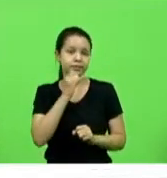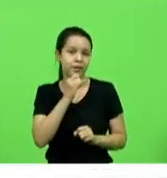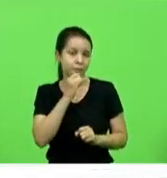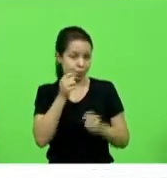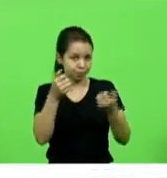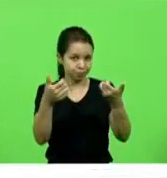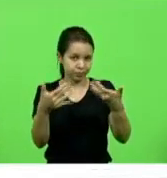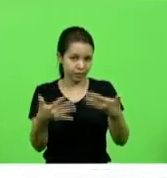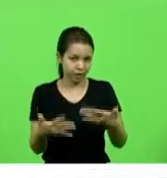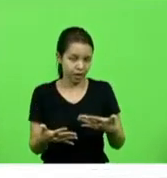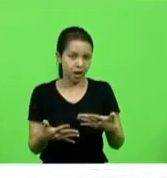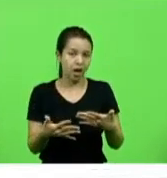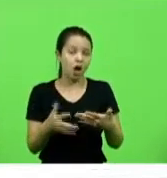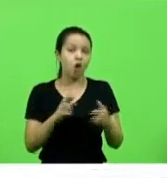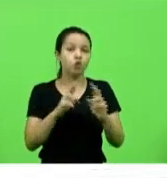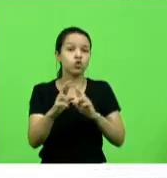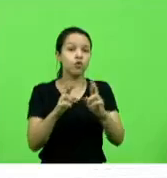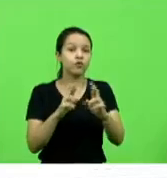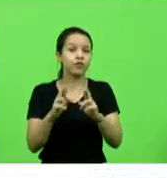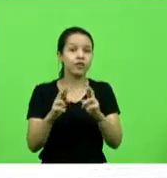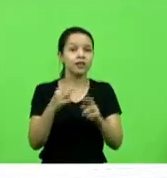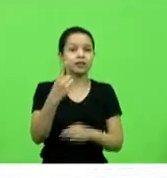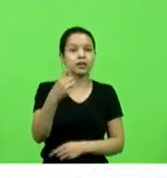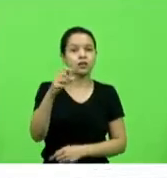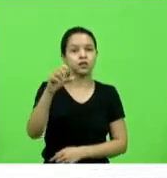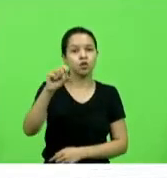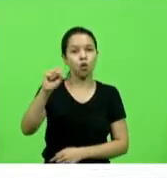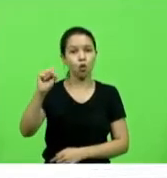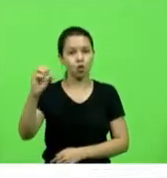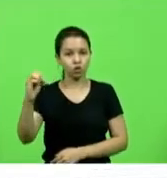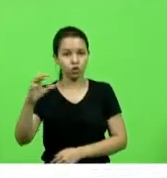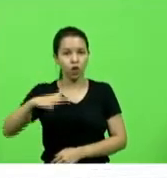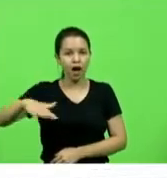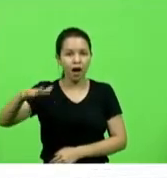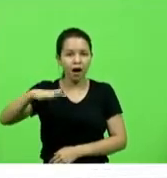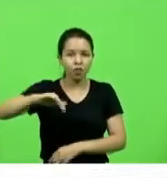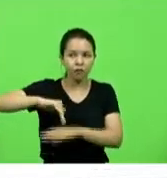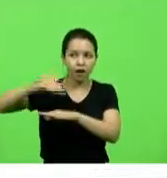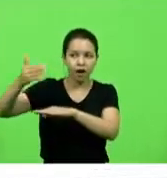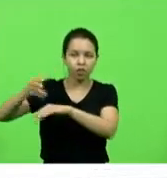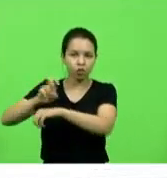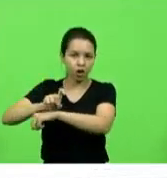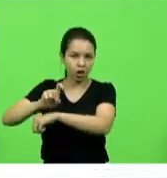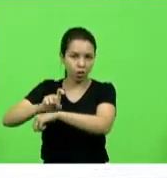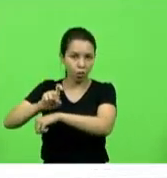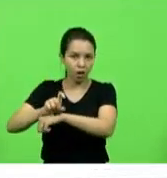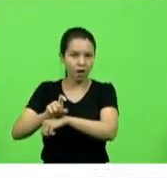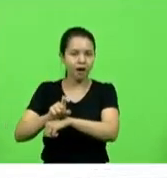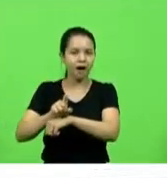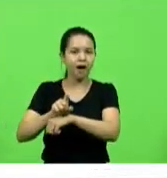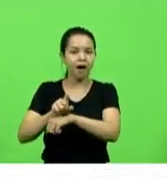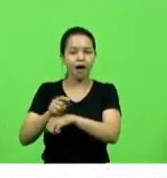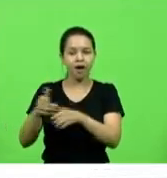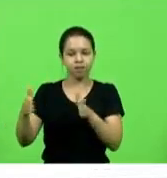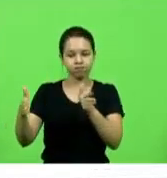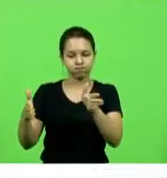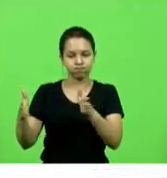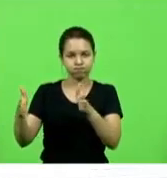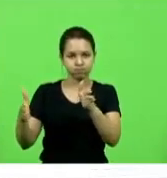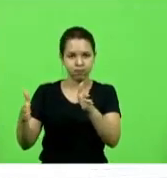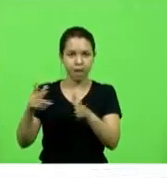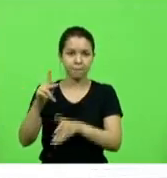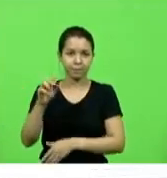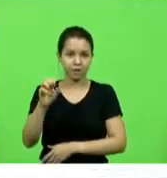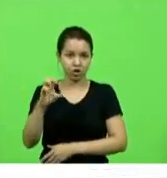a rodovia 108 no vale do Araranguá a rodovia que liga pescaria brava município